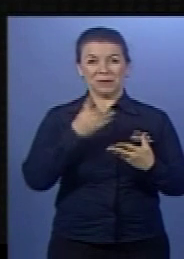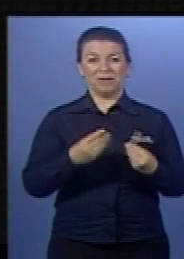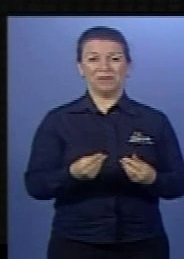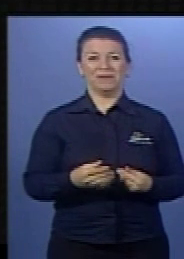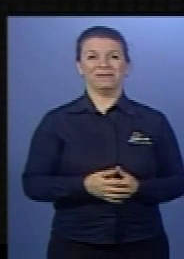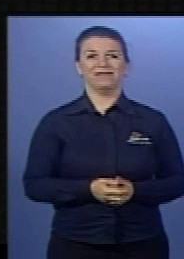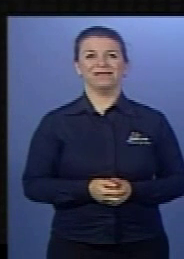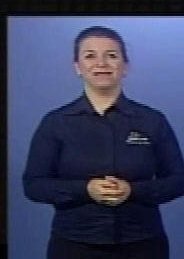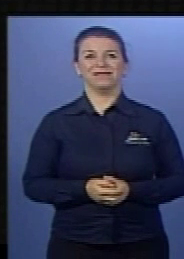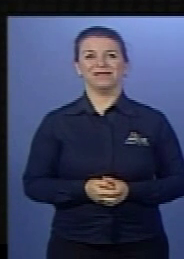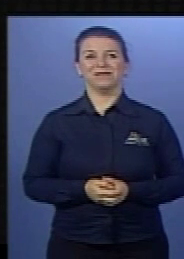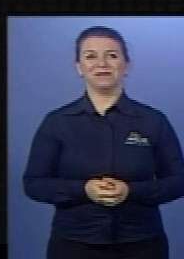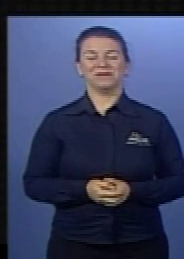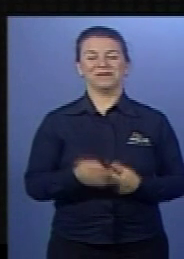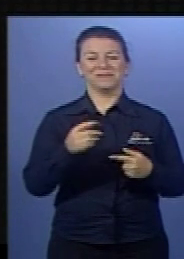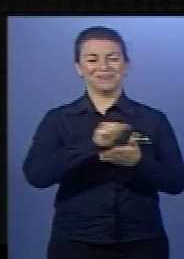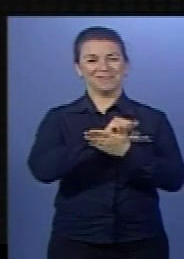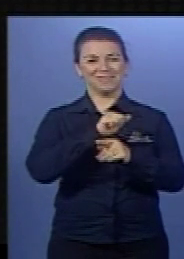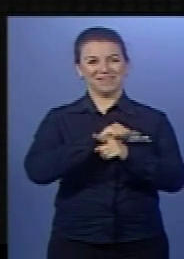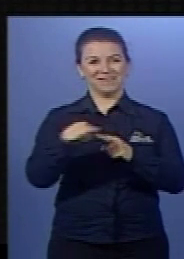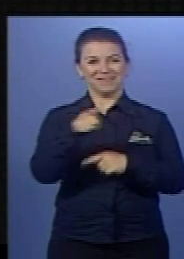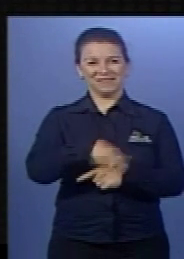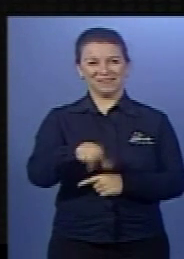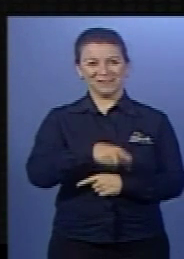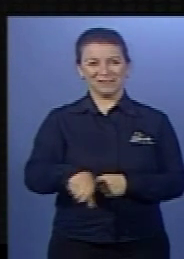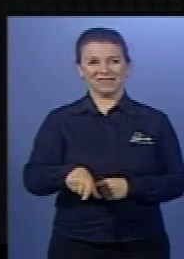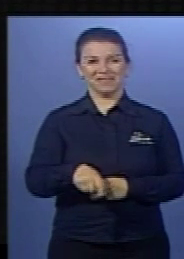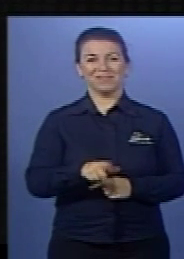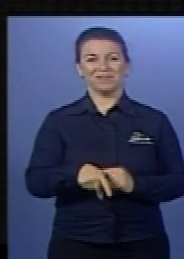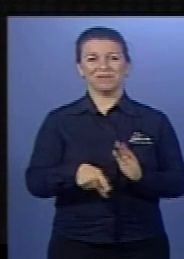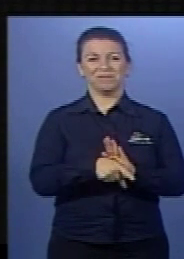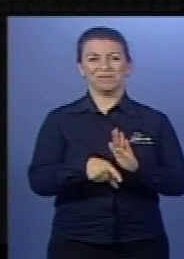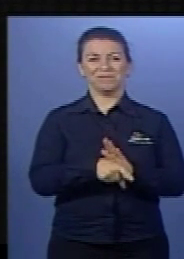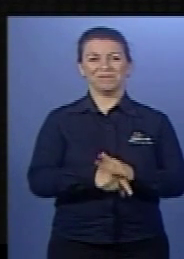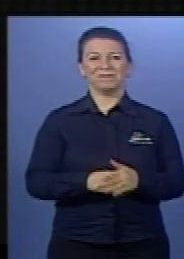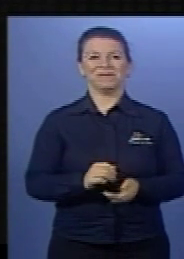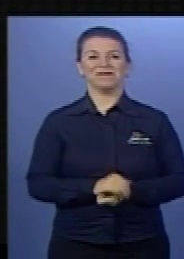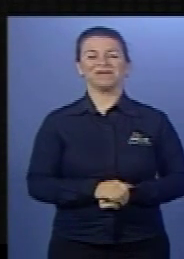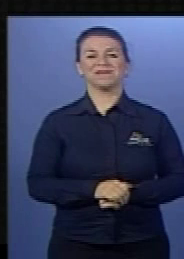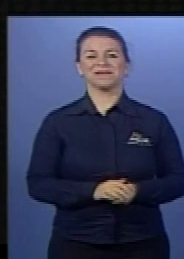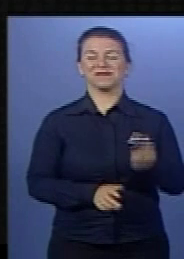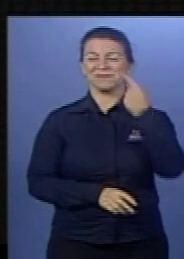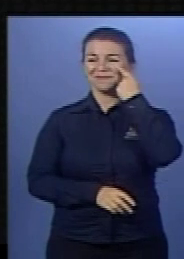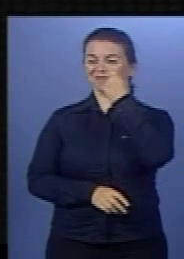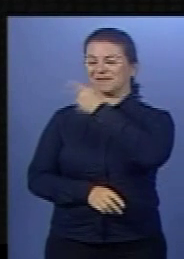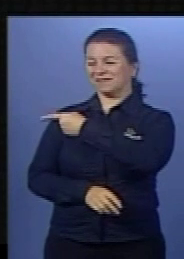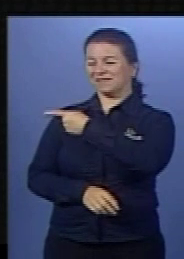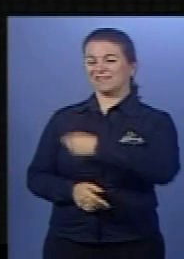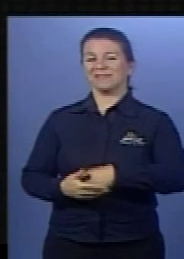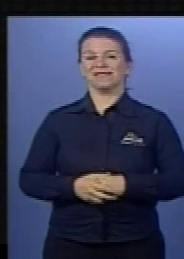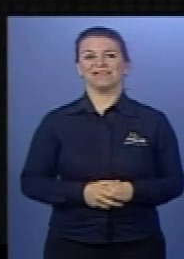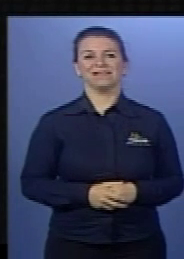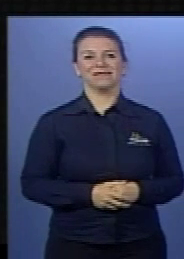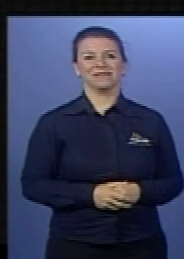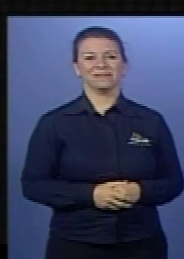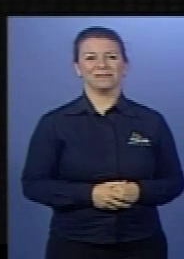Opa! Apagou de novo. Então, aqui, ó. Vai estar de novo. Olha lá. A cápsula